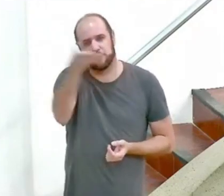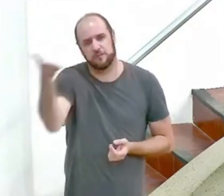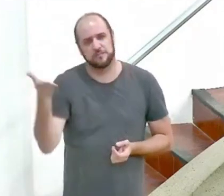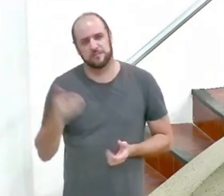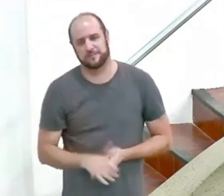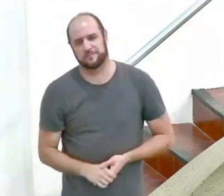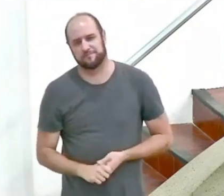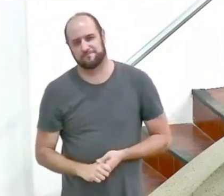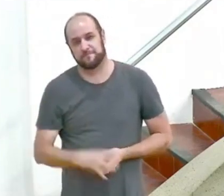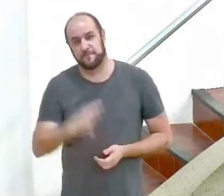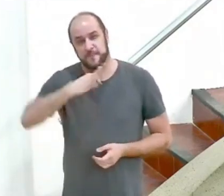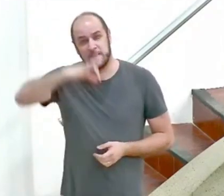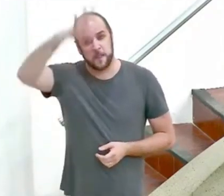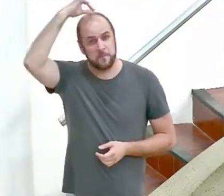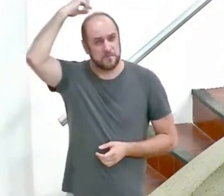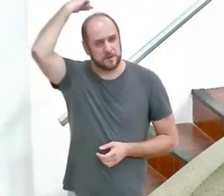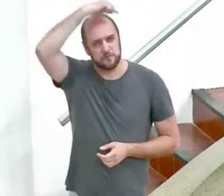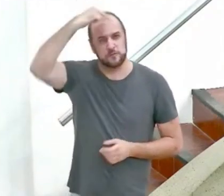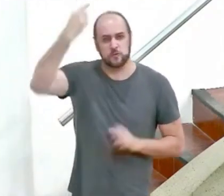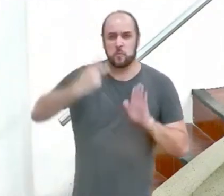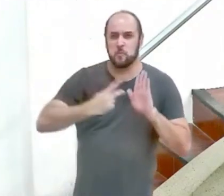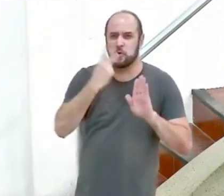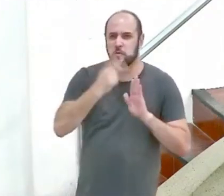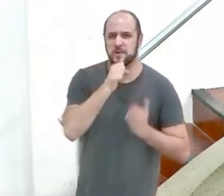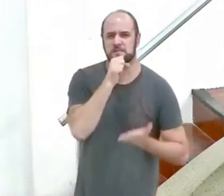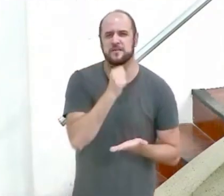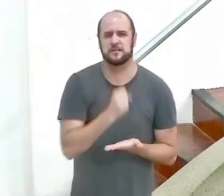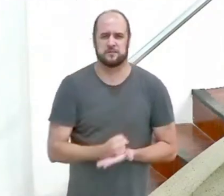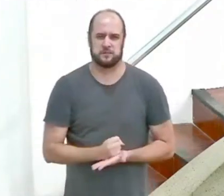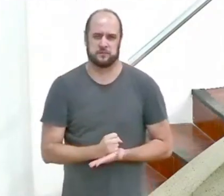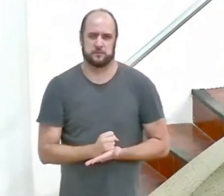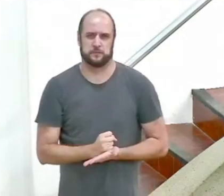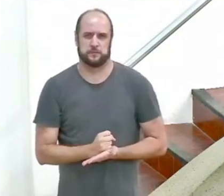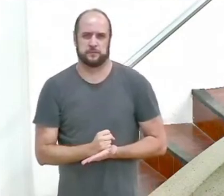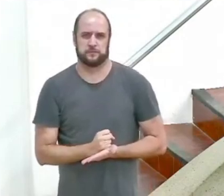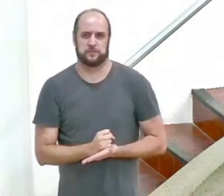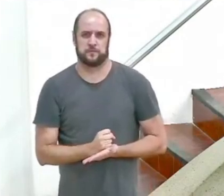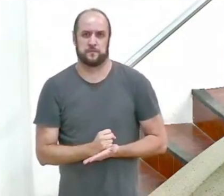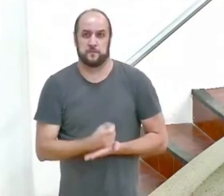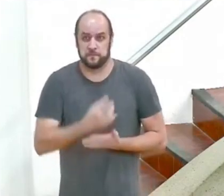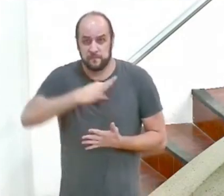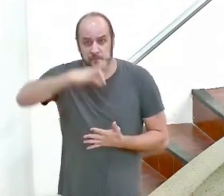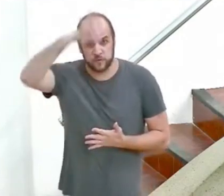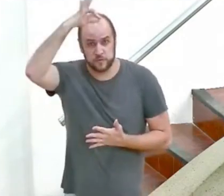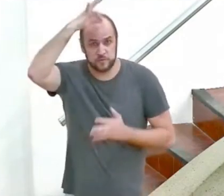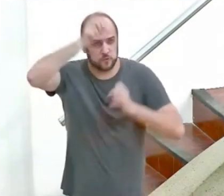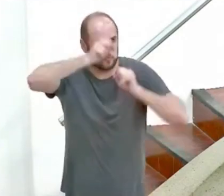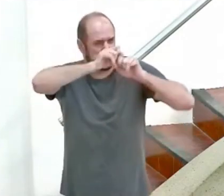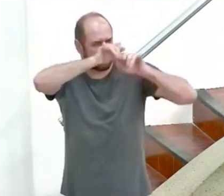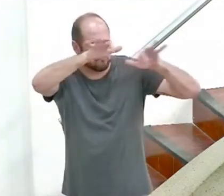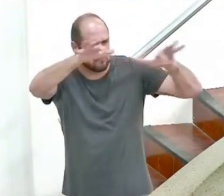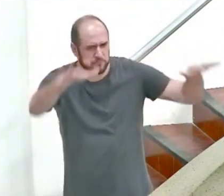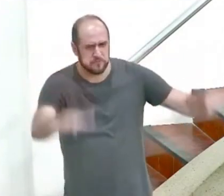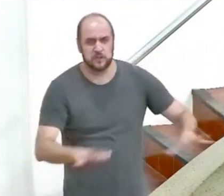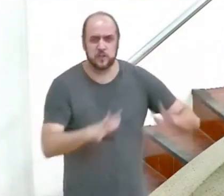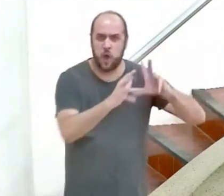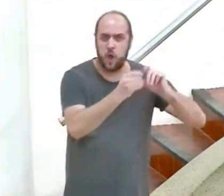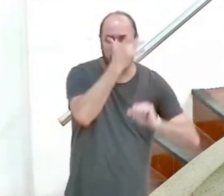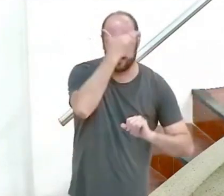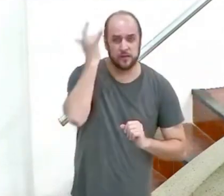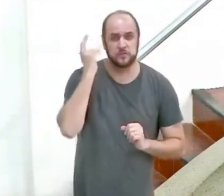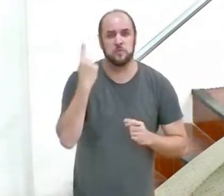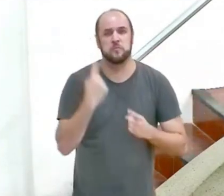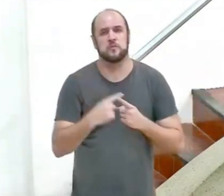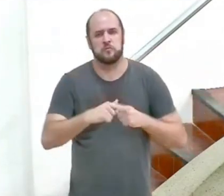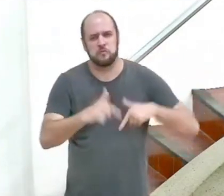o Espírito Santo é prometido no Antigo Testamento como aquele que seria derramado sobre toda a carne porque ele é o agente